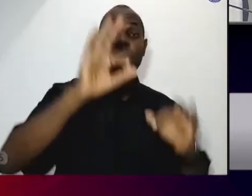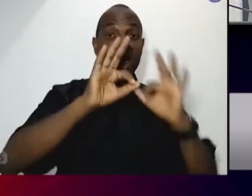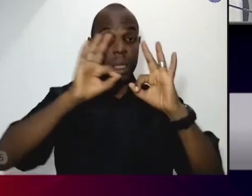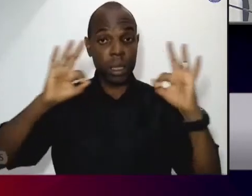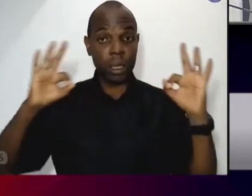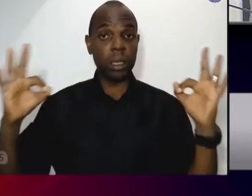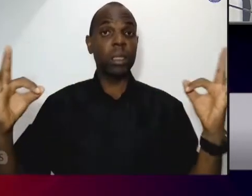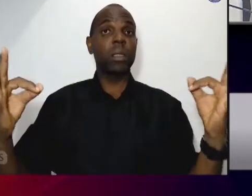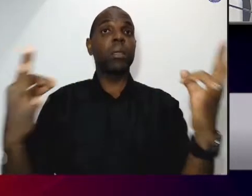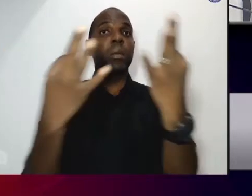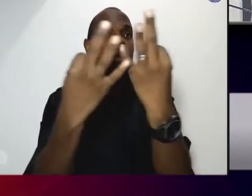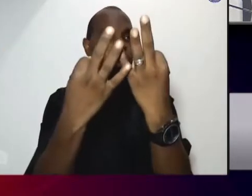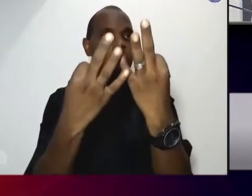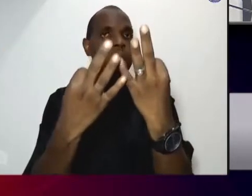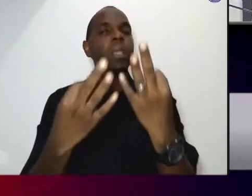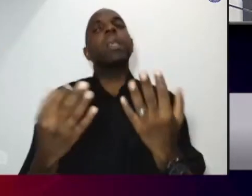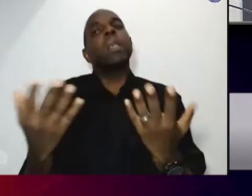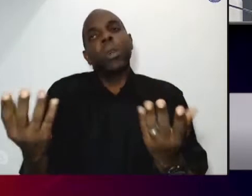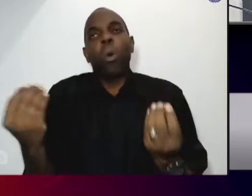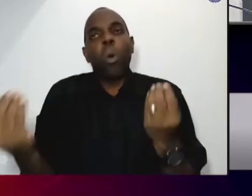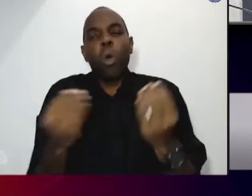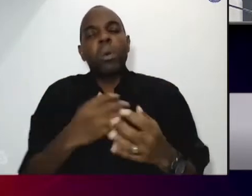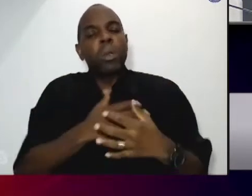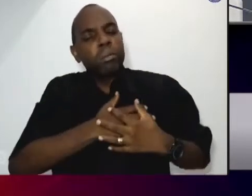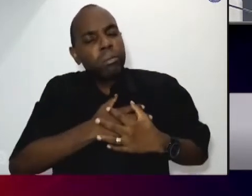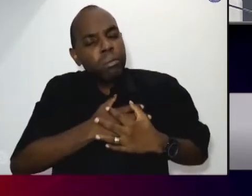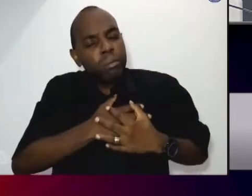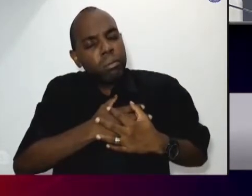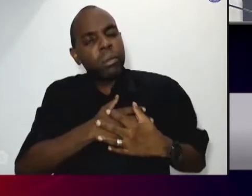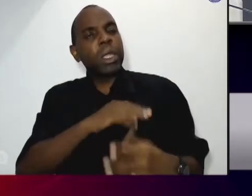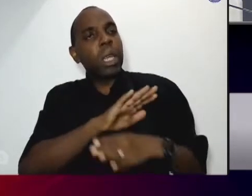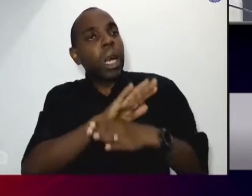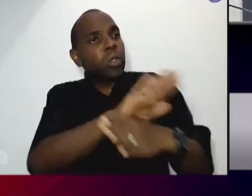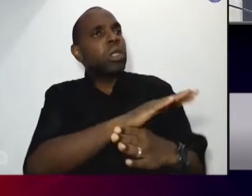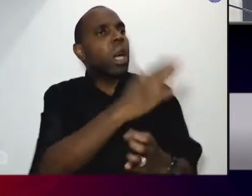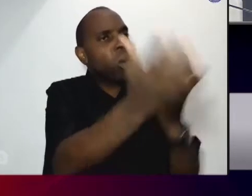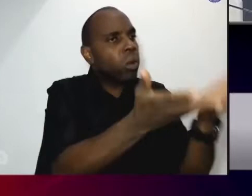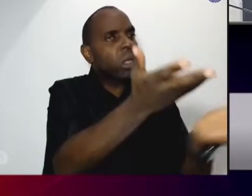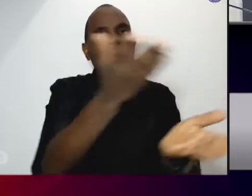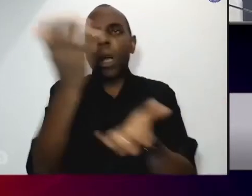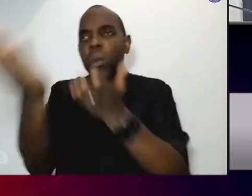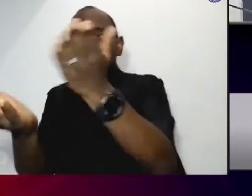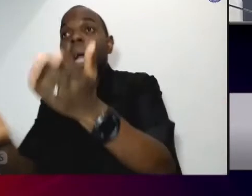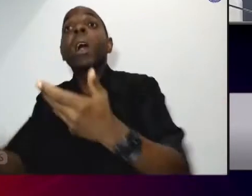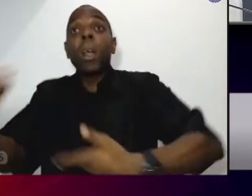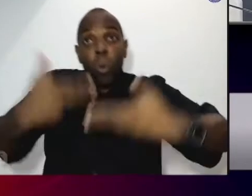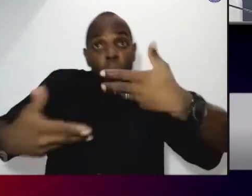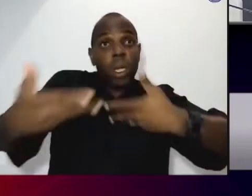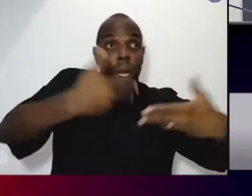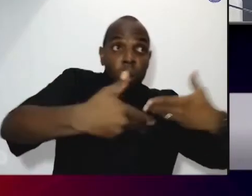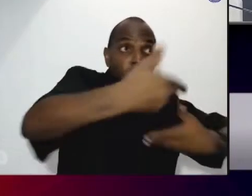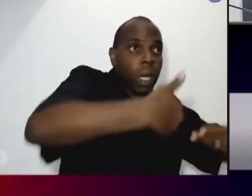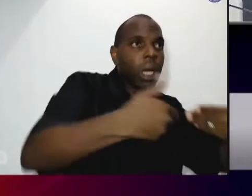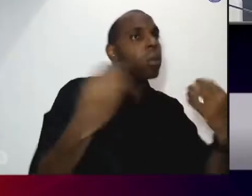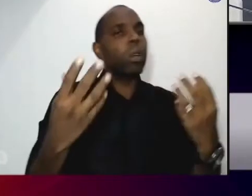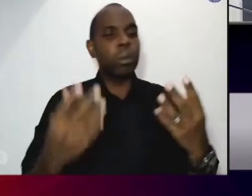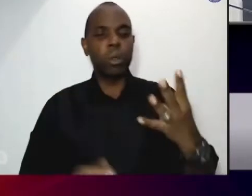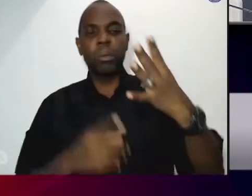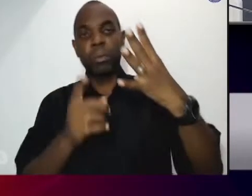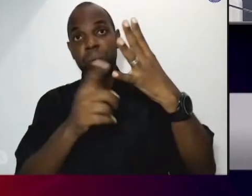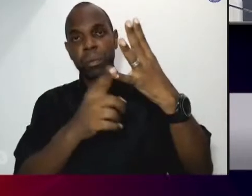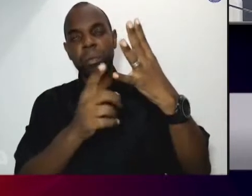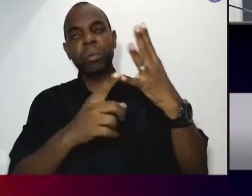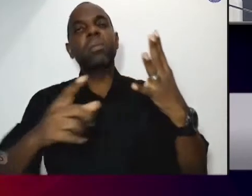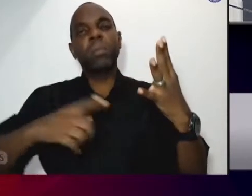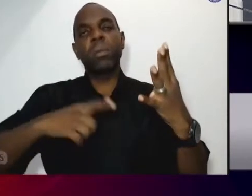sobre a compaixão e como cuidar e como cuidamos dos outros e como também somos cuidados. Quarto, promover e defender a